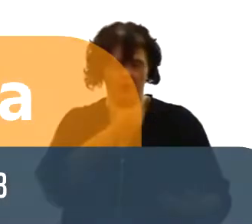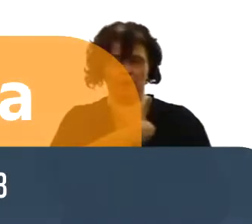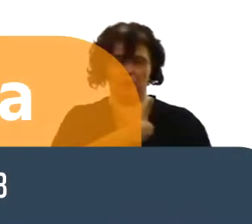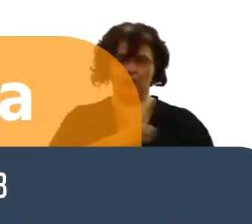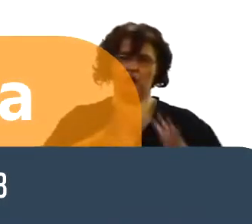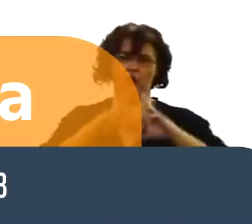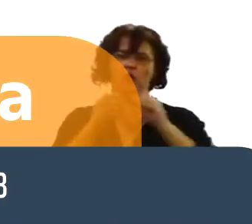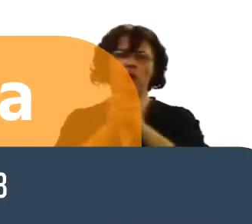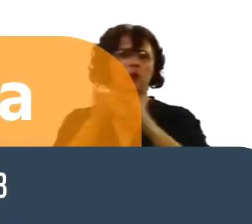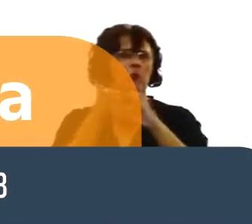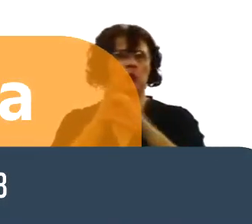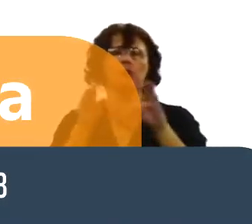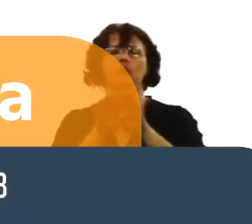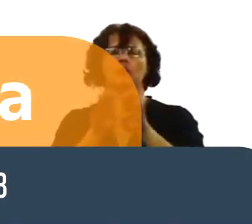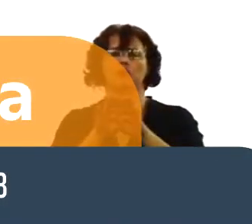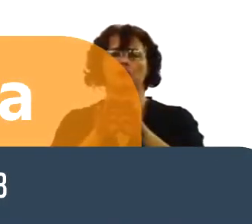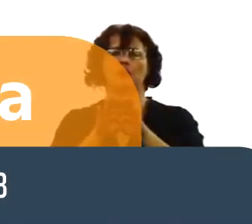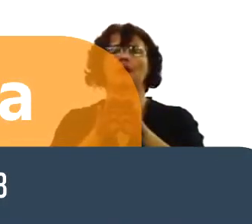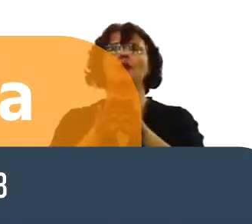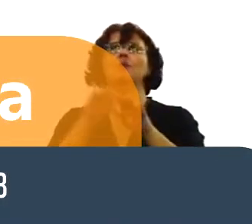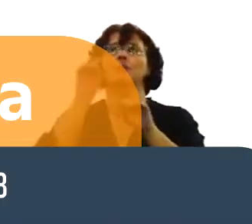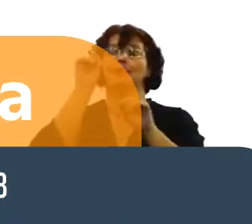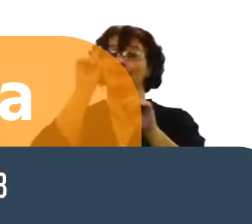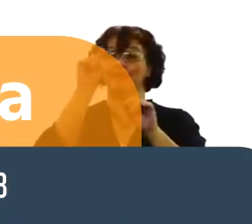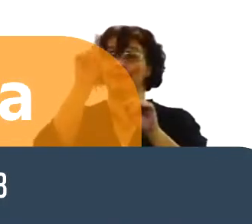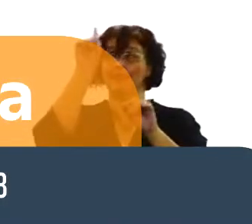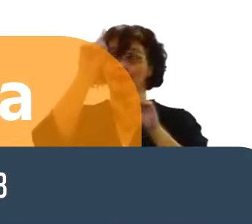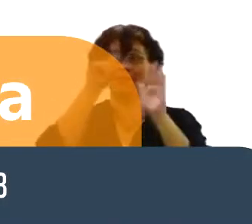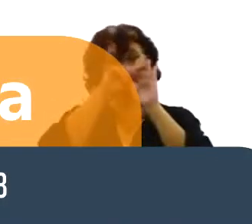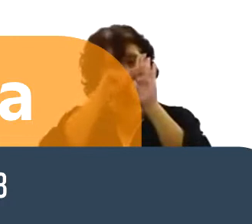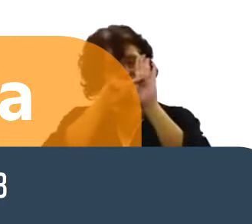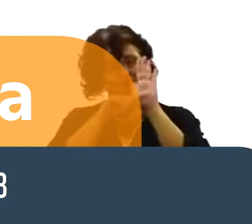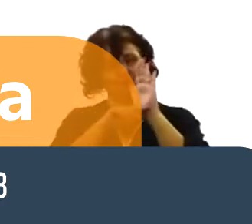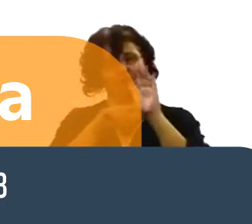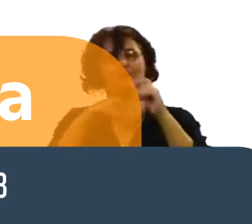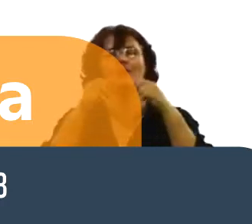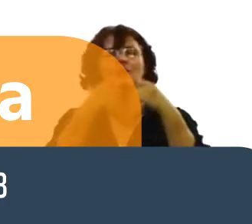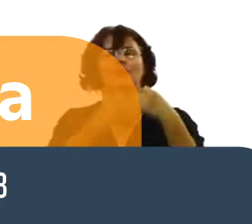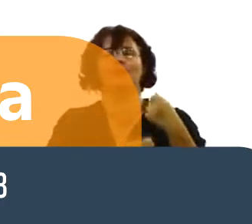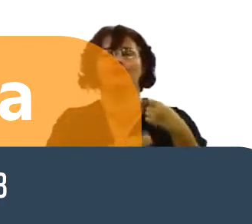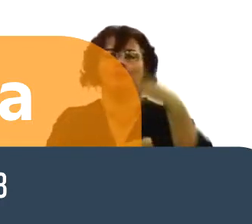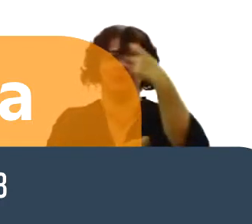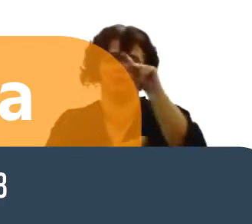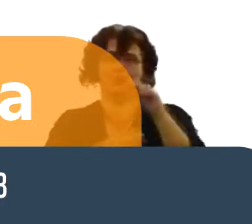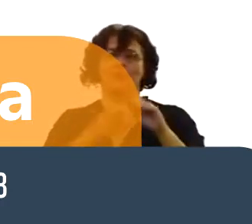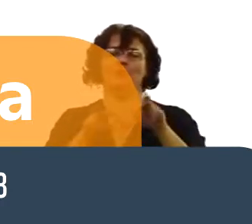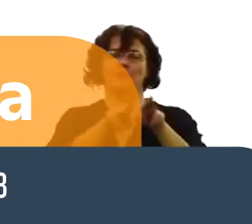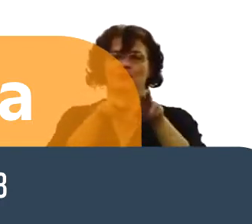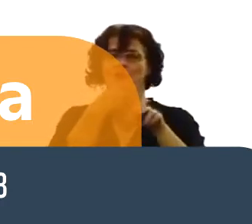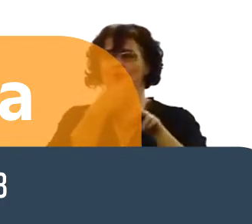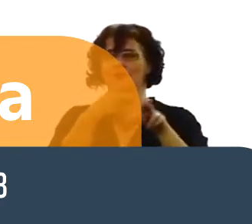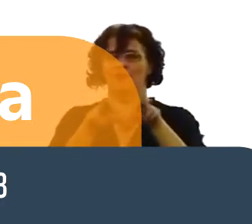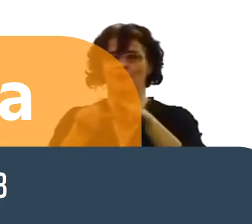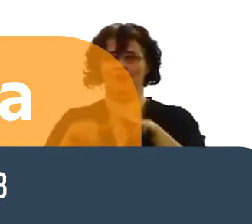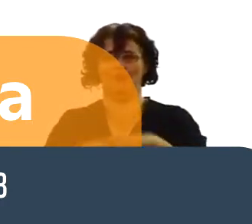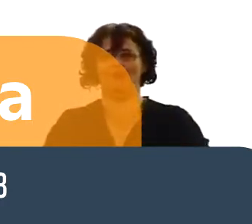culto para completar a sua obra. E o Senhor completa a sua obra na vida dos seus filhos. Eu